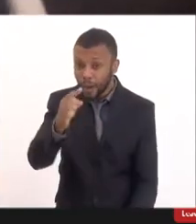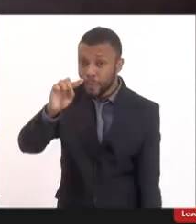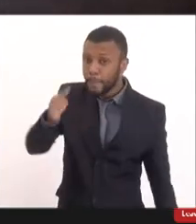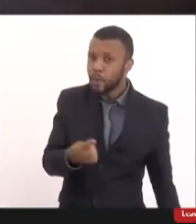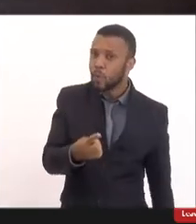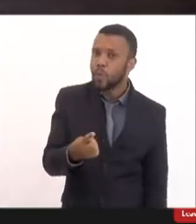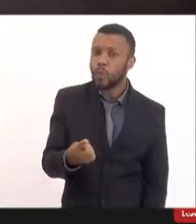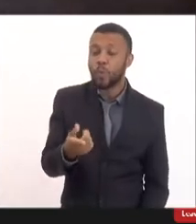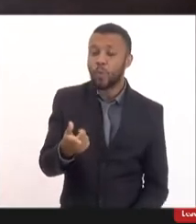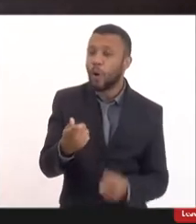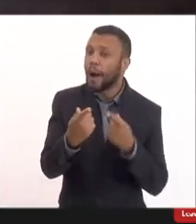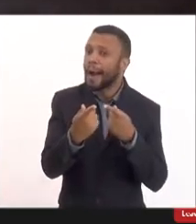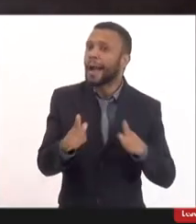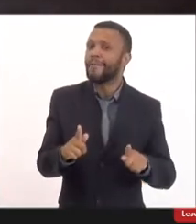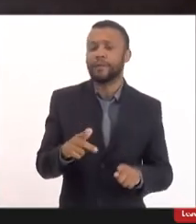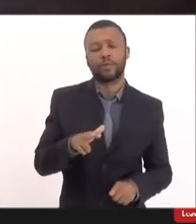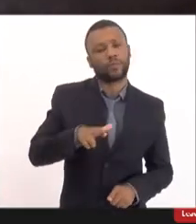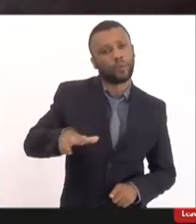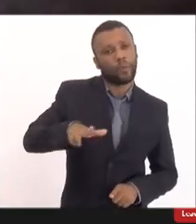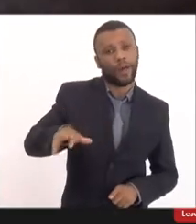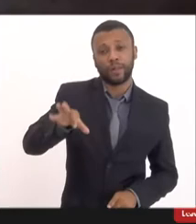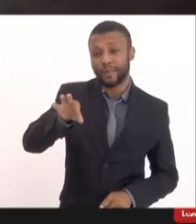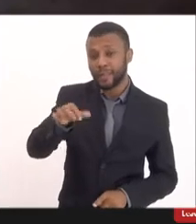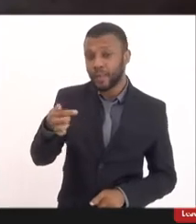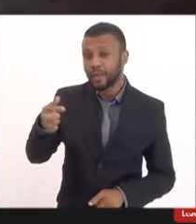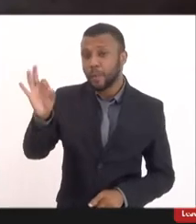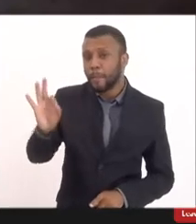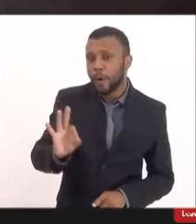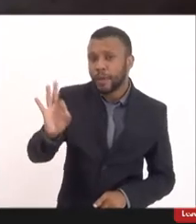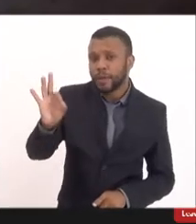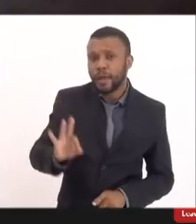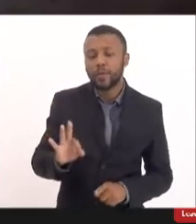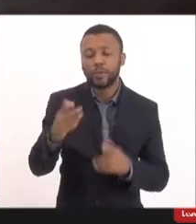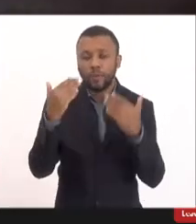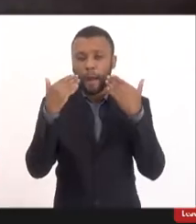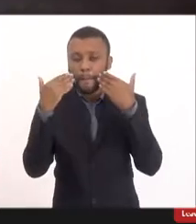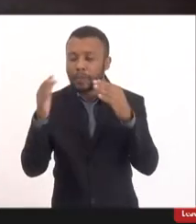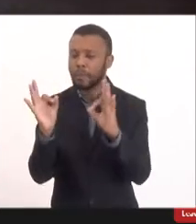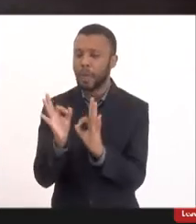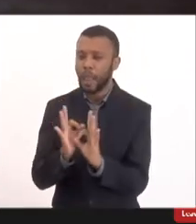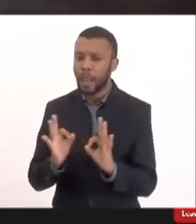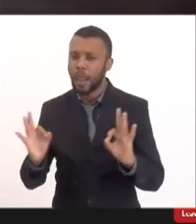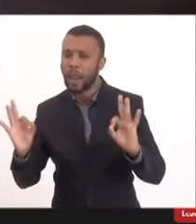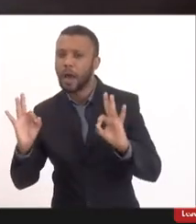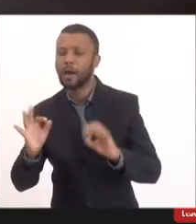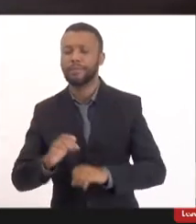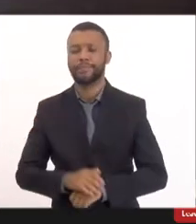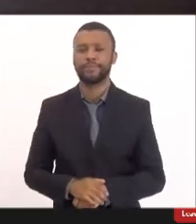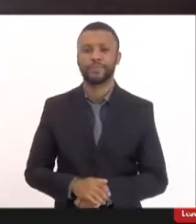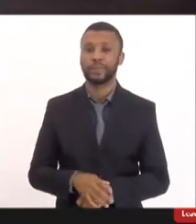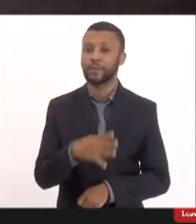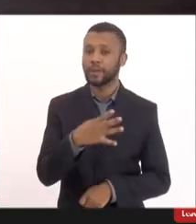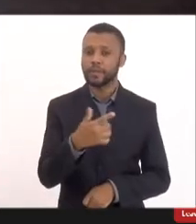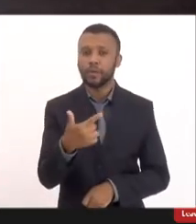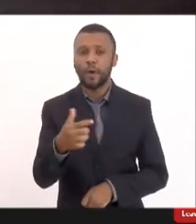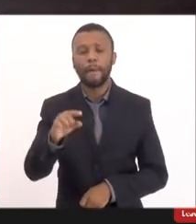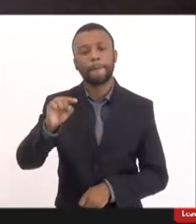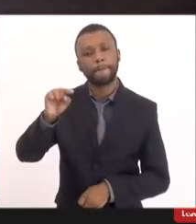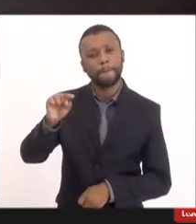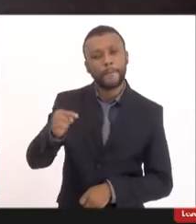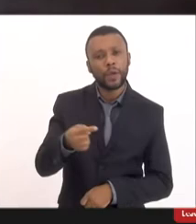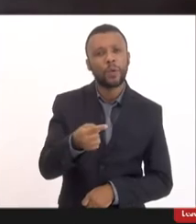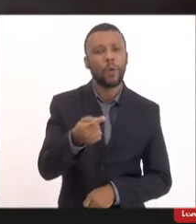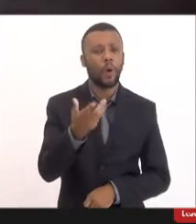97% não apresentaram sintomas adversos graves cerca de 42 mil crianças